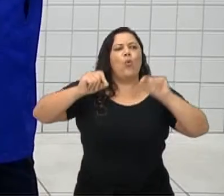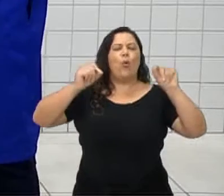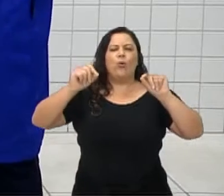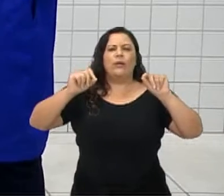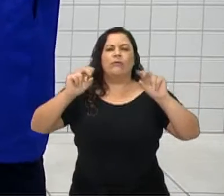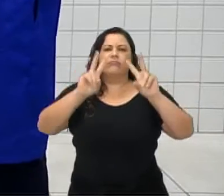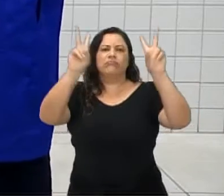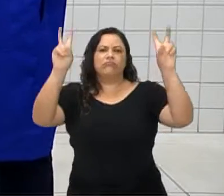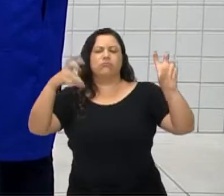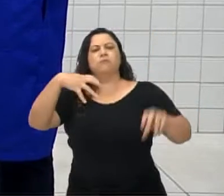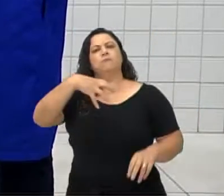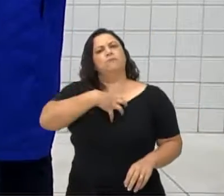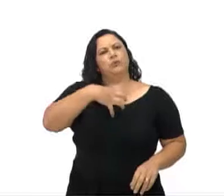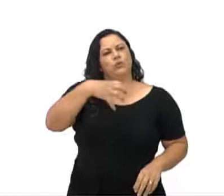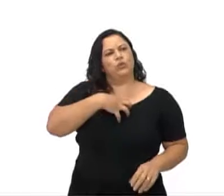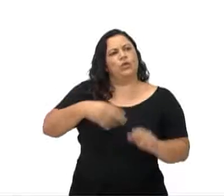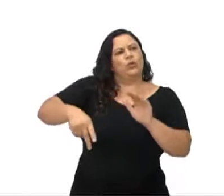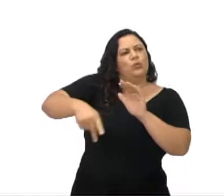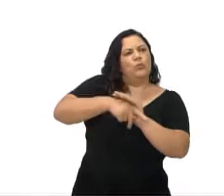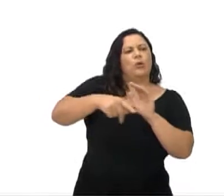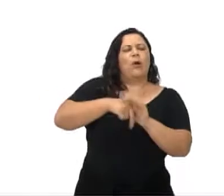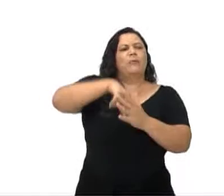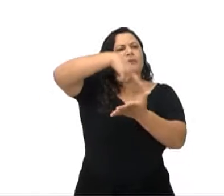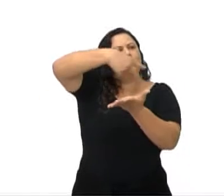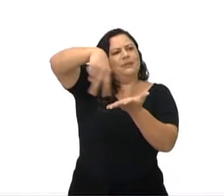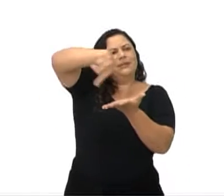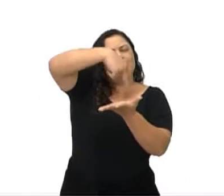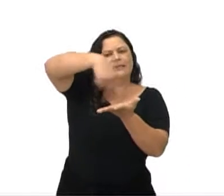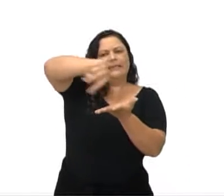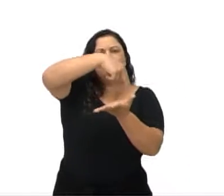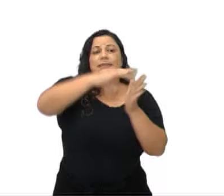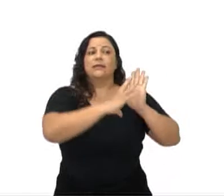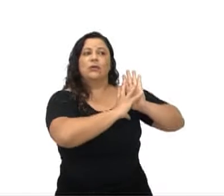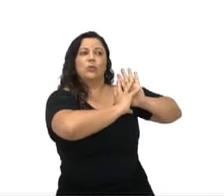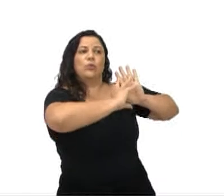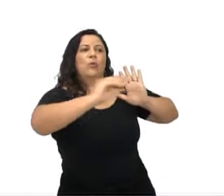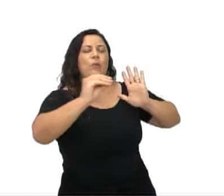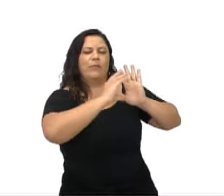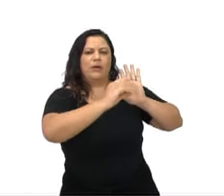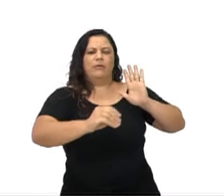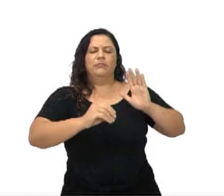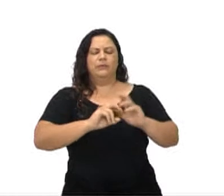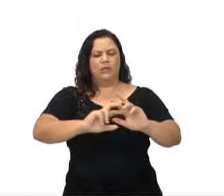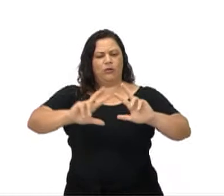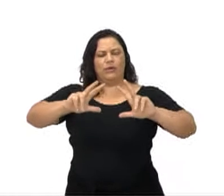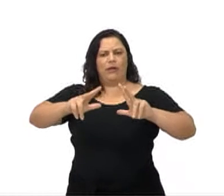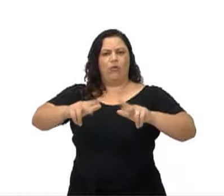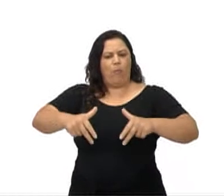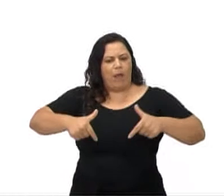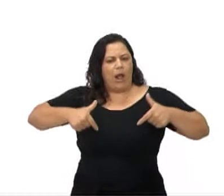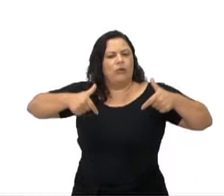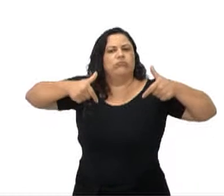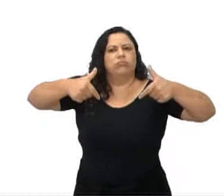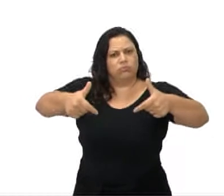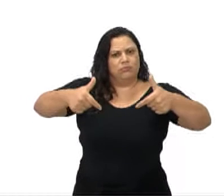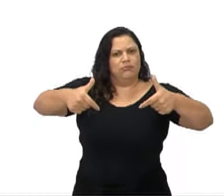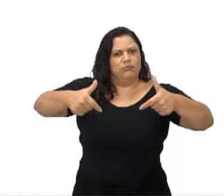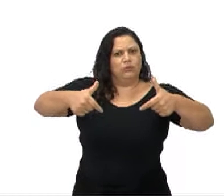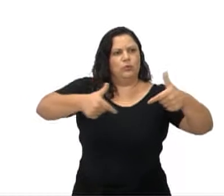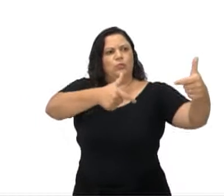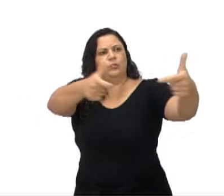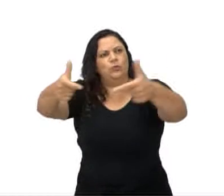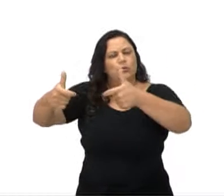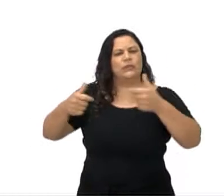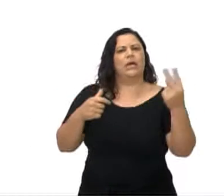estilo? O estilo consiste em uma dança que simula uma batalha. Dois grupos de dançarinos se